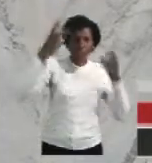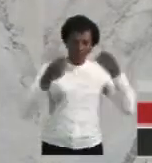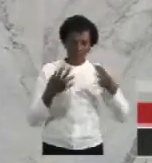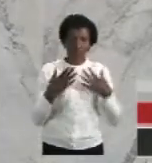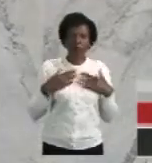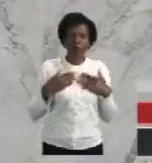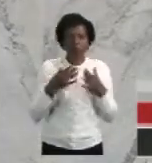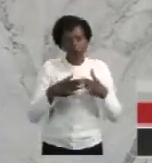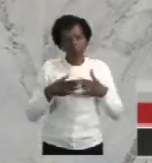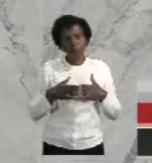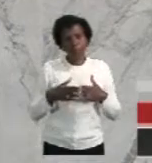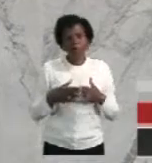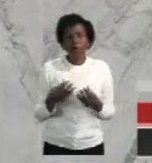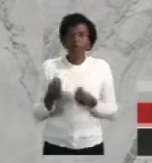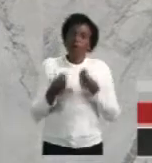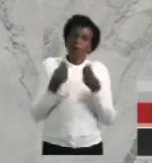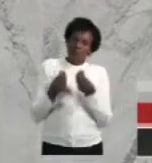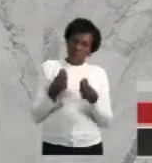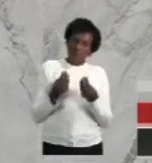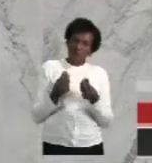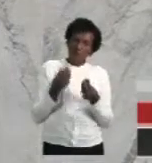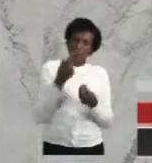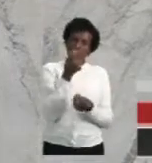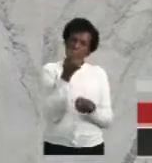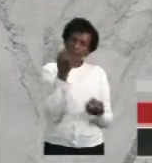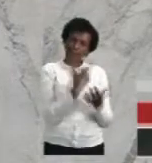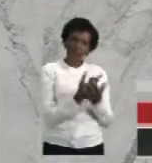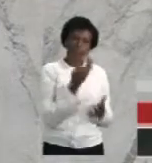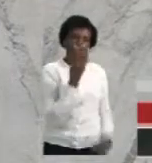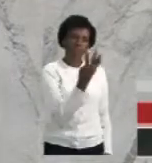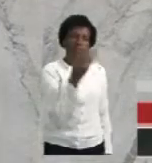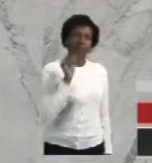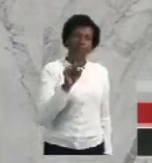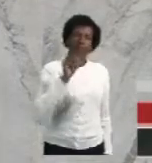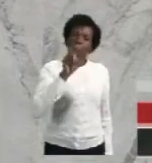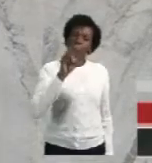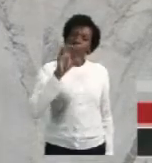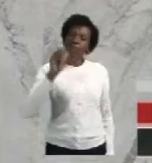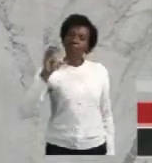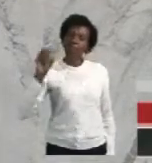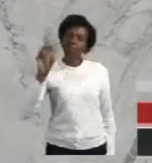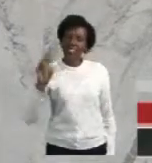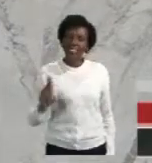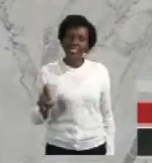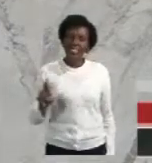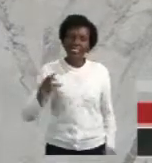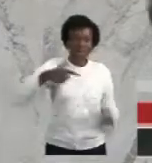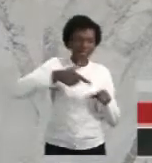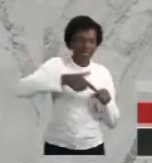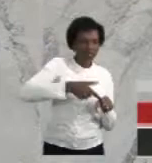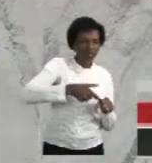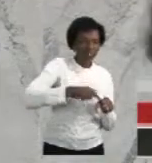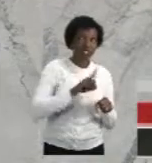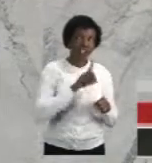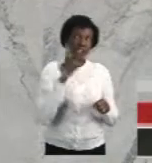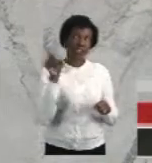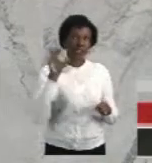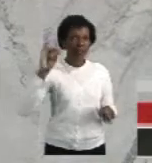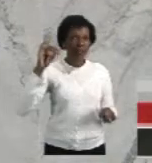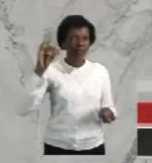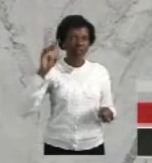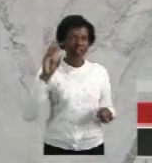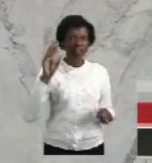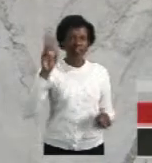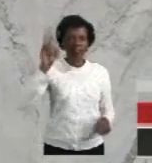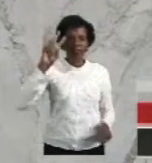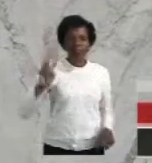Como é que nós podemos pagar R$ 4.500 num preço de um litro de gasolina? E lá na Bolívia, na Venezuela, na Colômbia,